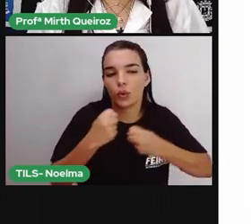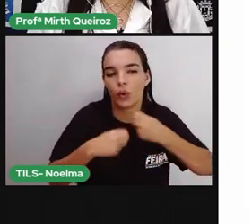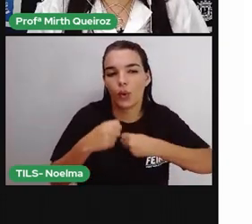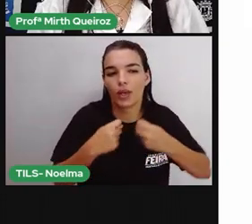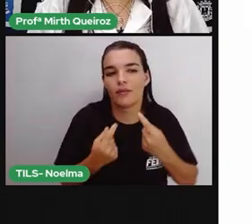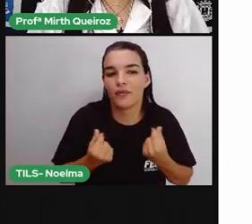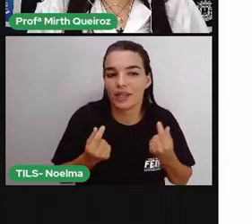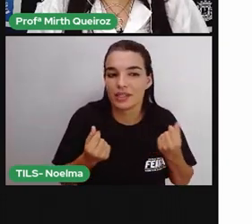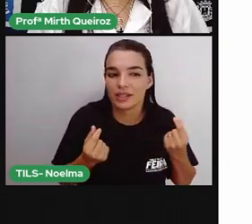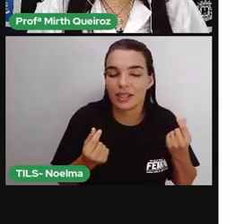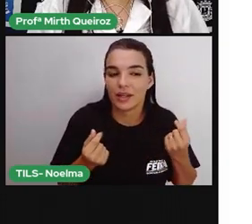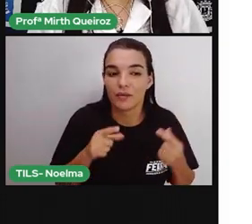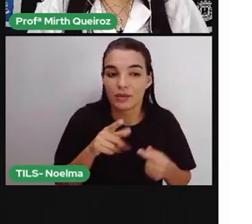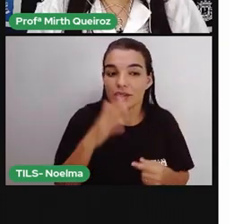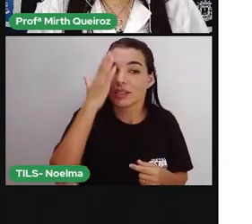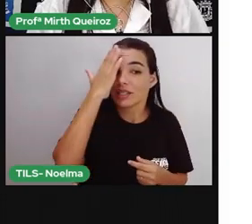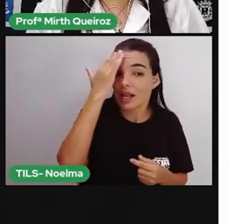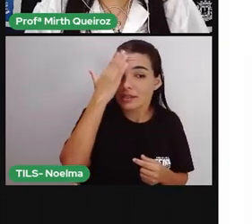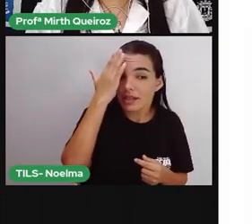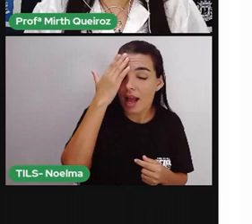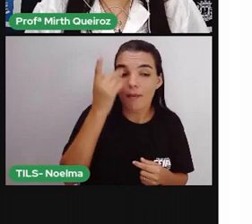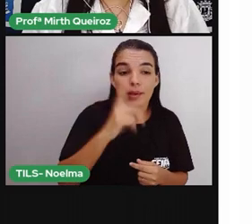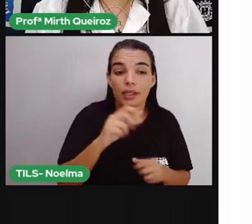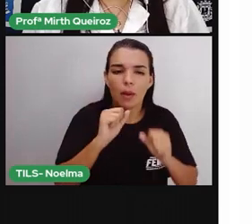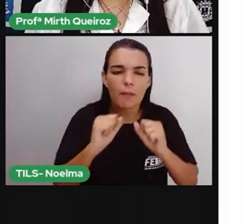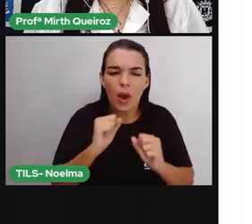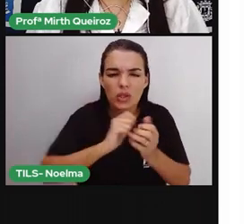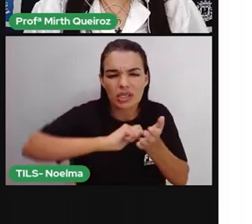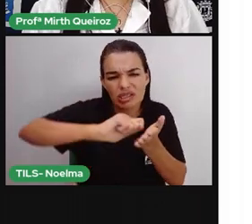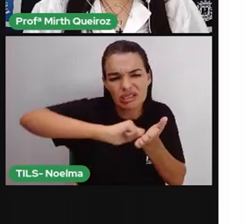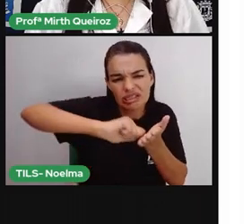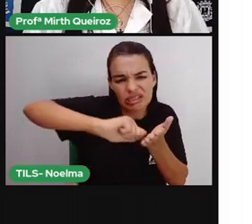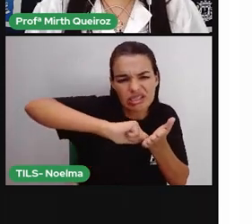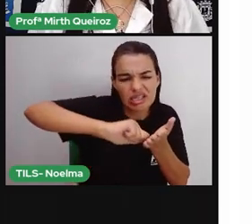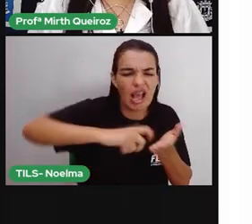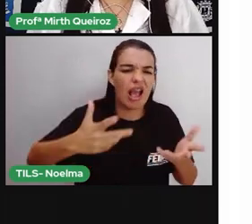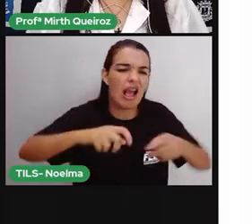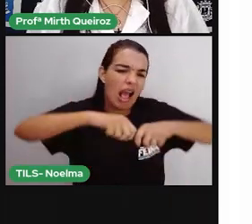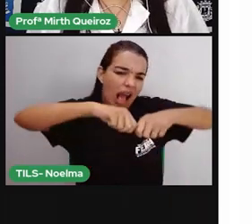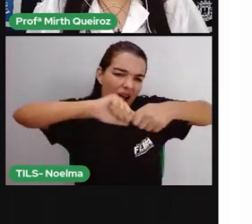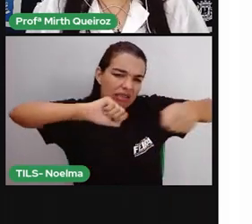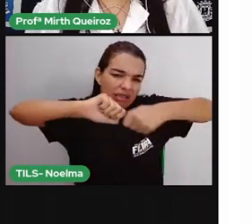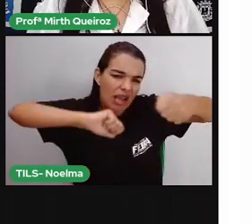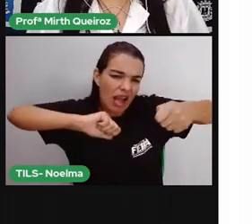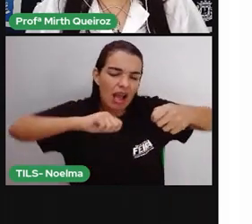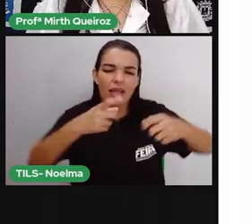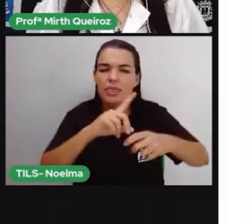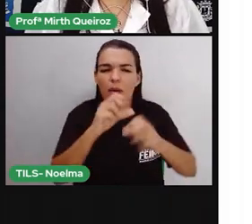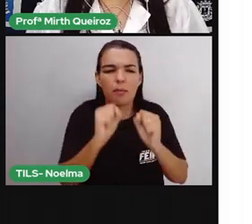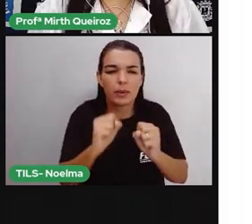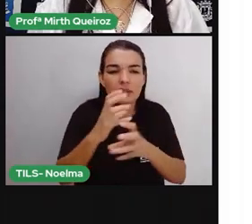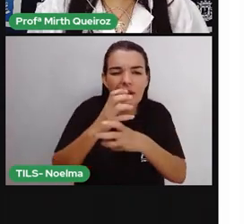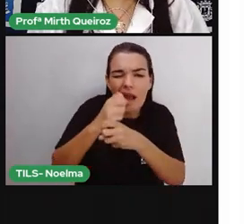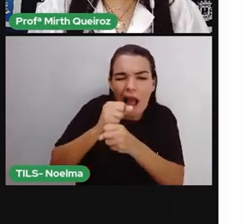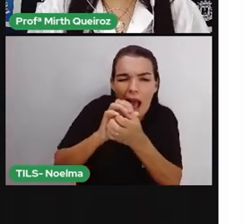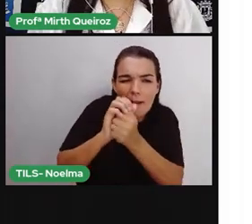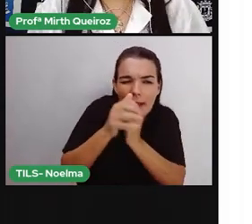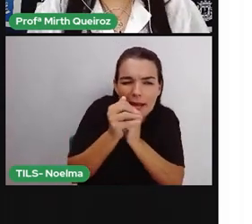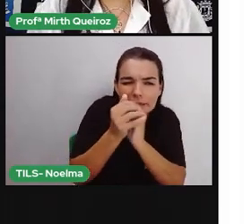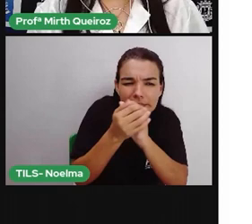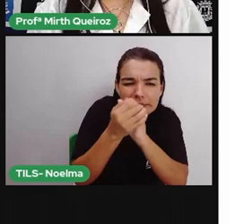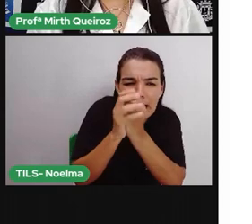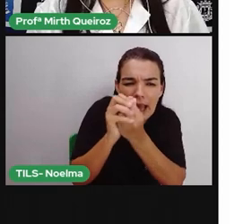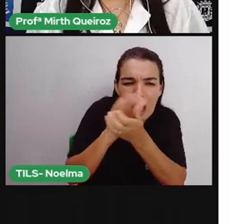Vocês já entendem que a gente não pode arrancar o papel. A gente não pode rasgar